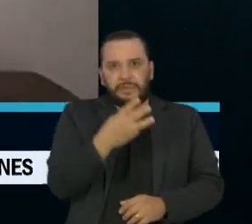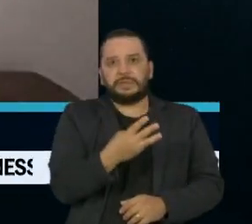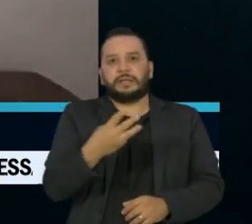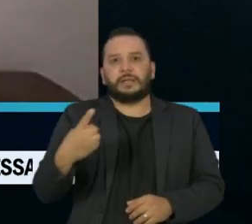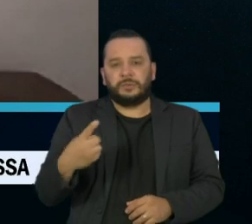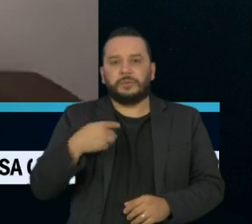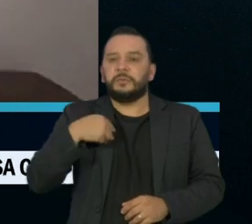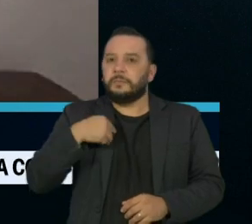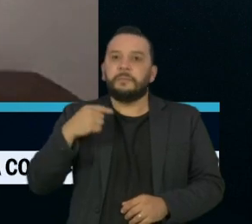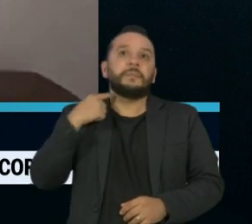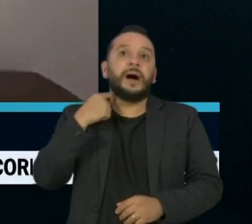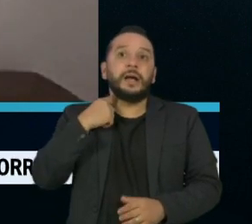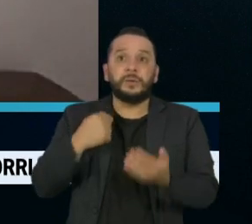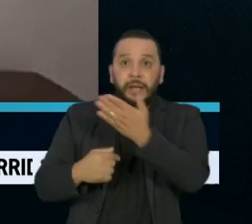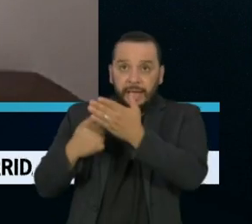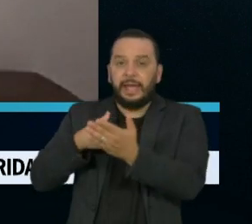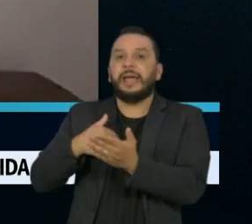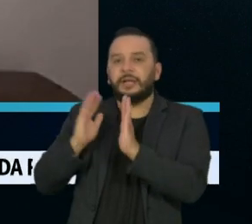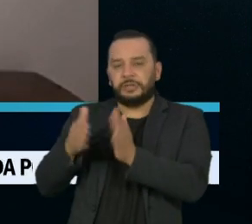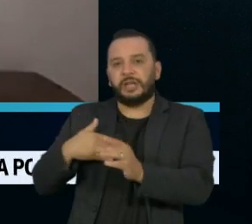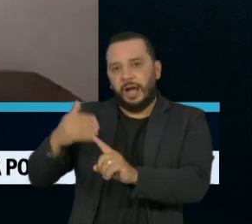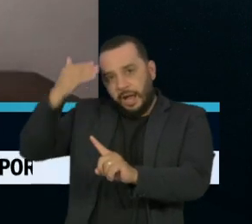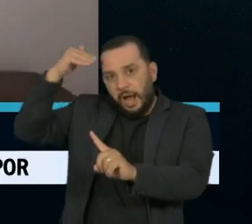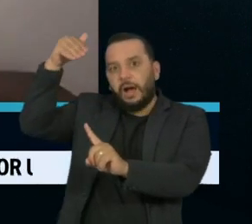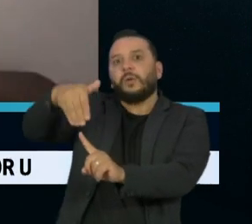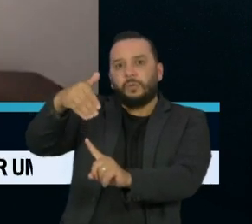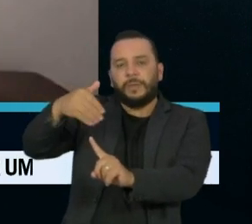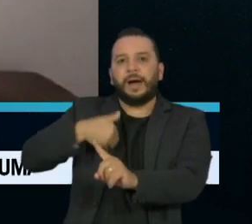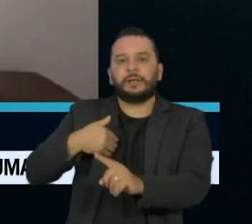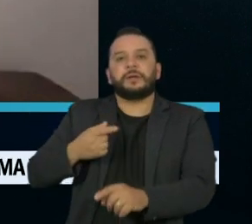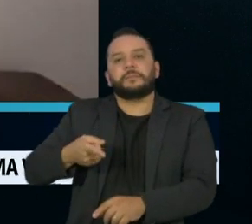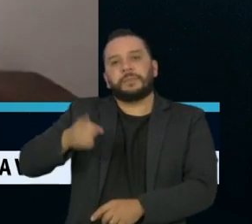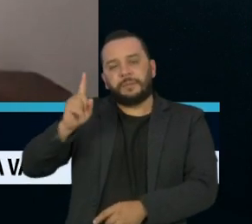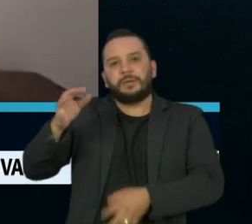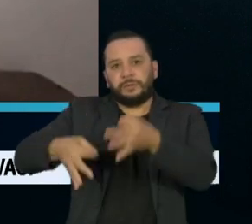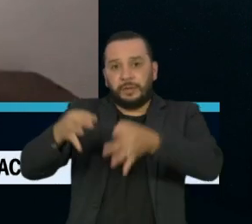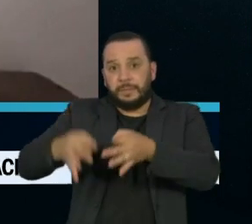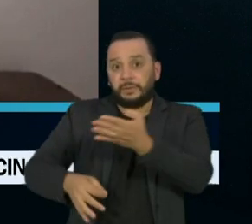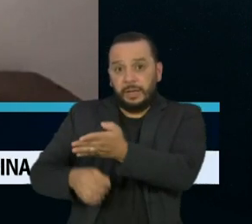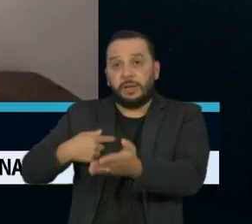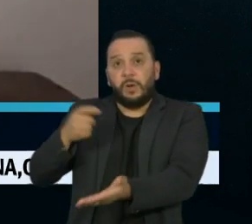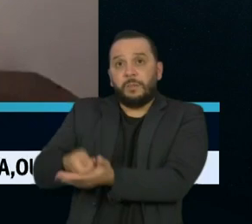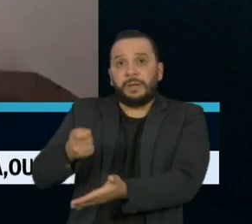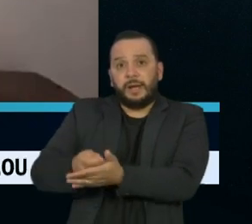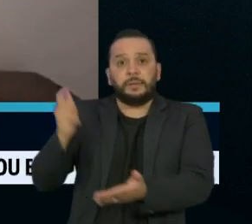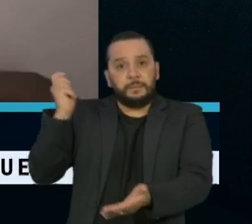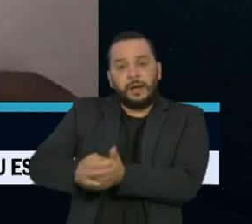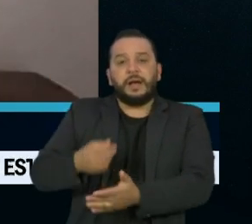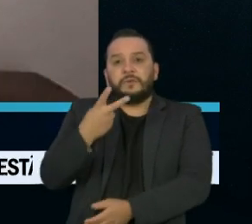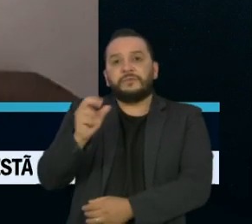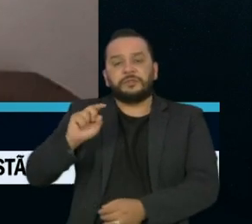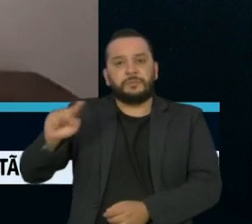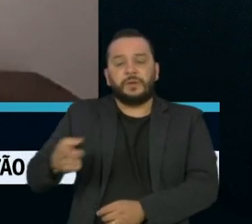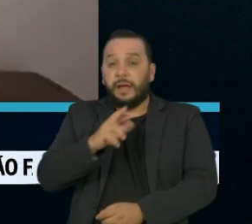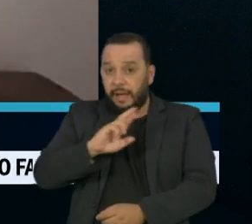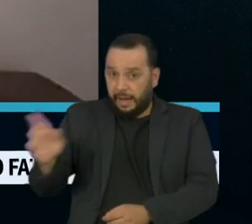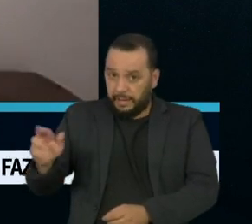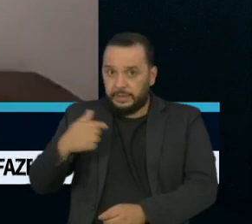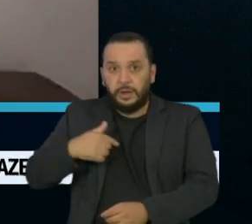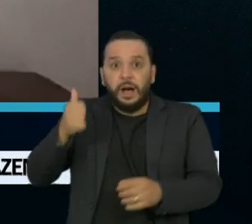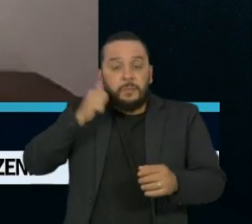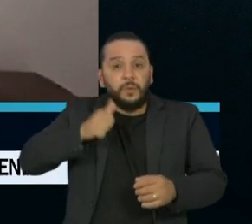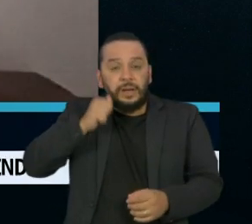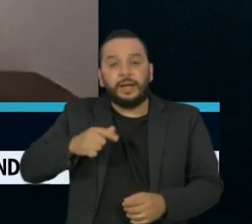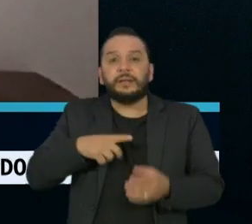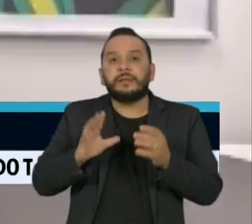rendeu a Garcia uma condenação em primeira instância. Ele recorre da sentença que o obriga a pagar R$ 20 mil por danos morais a uma mulher que